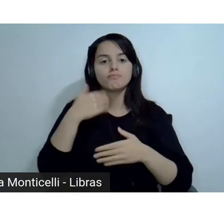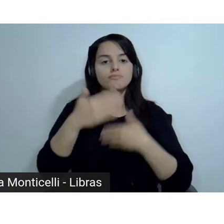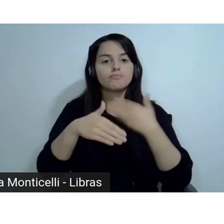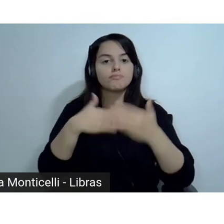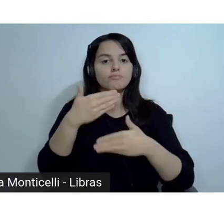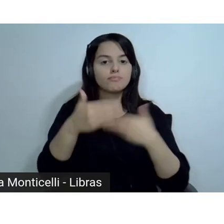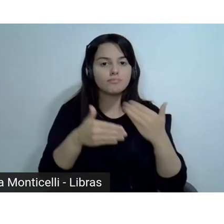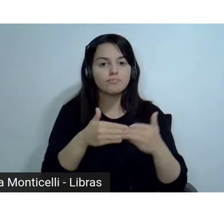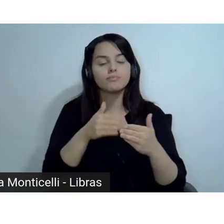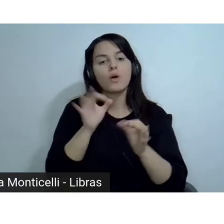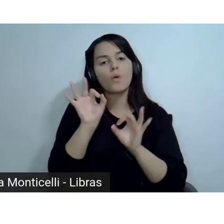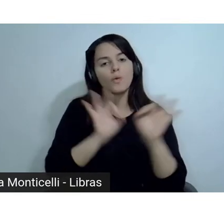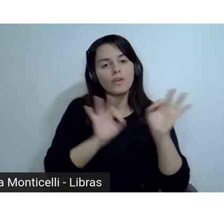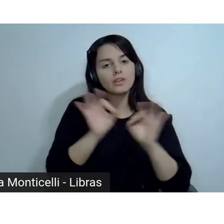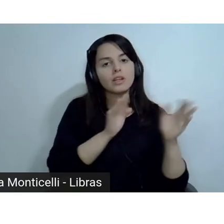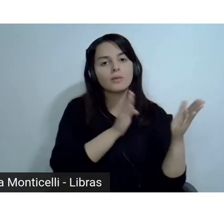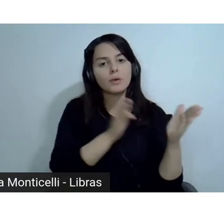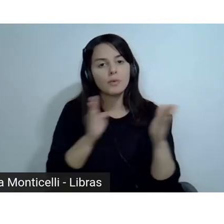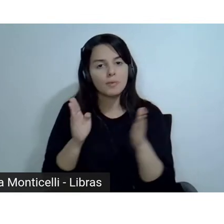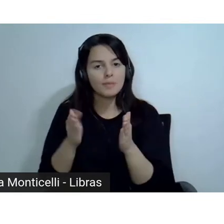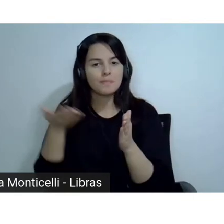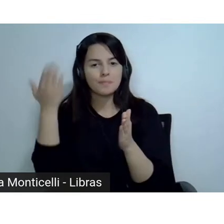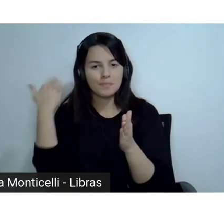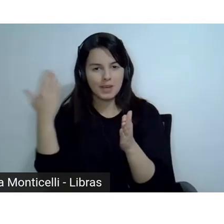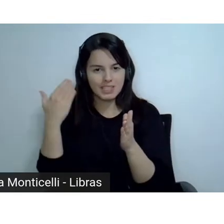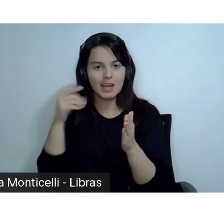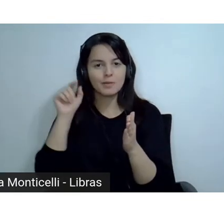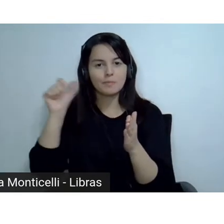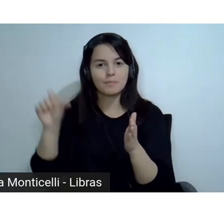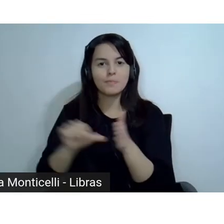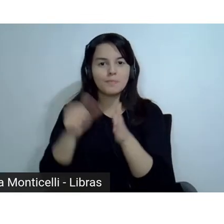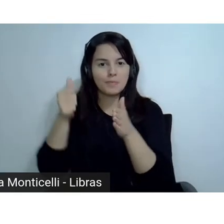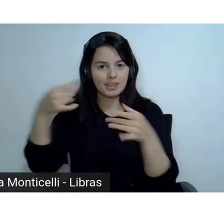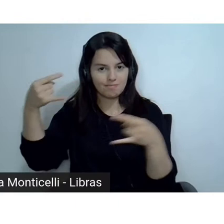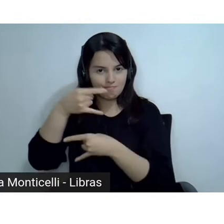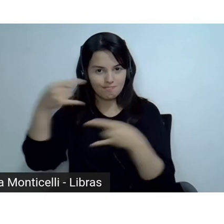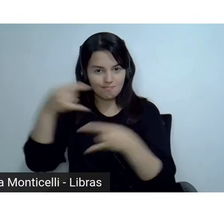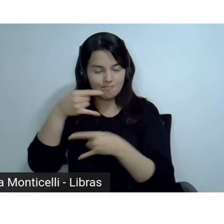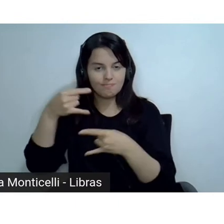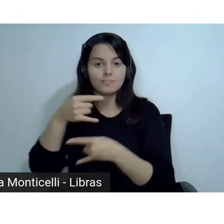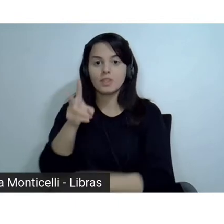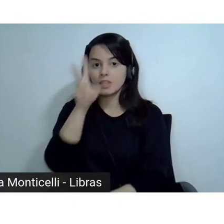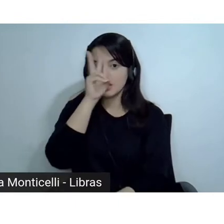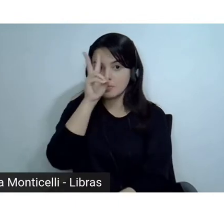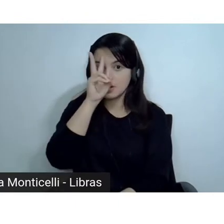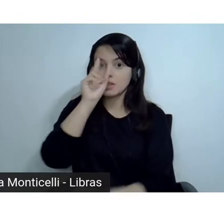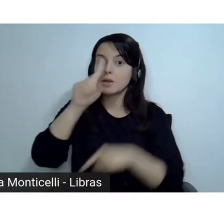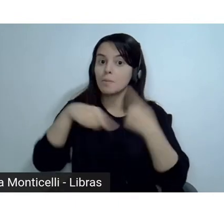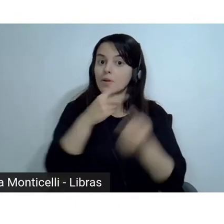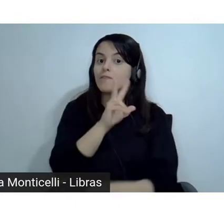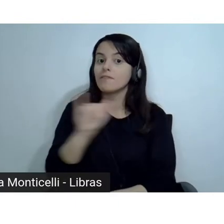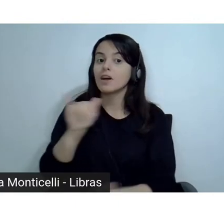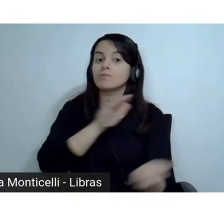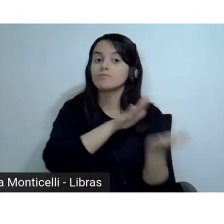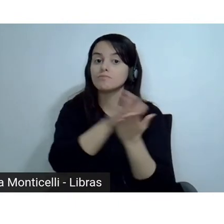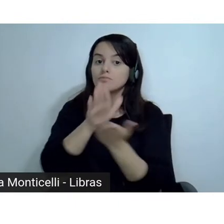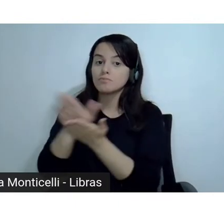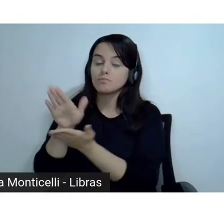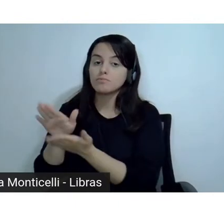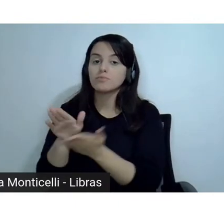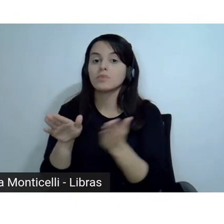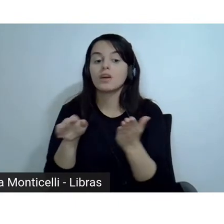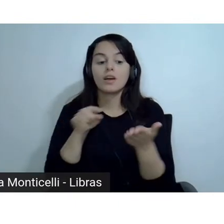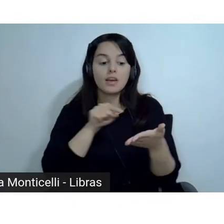falou na primeira live do Ensino Médio, um e-book que é uma publicação científica dos trabalhos de vocês. Quer